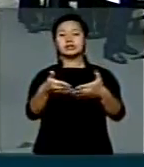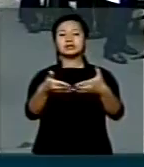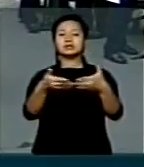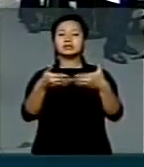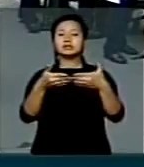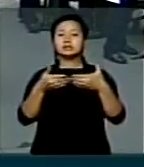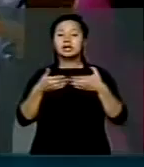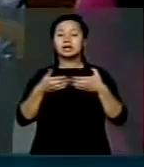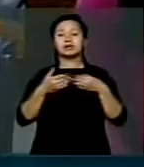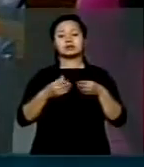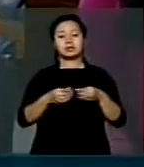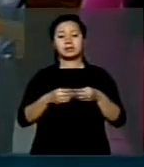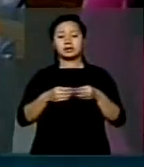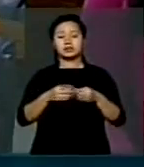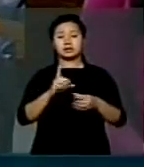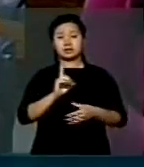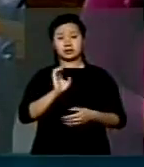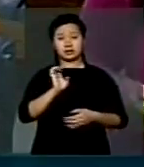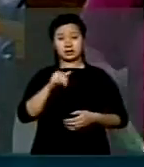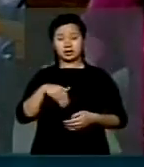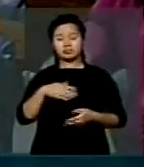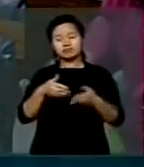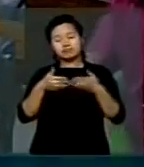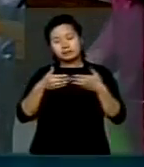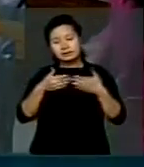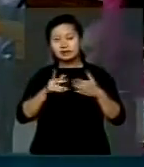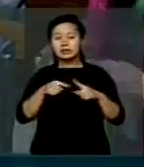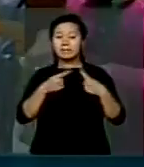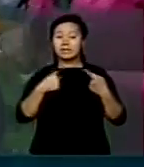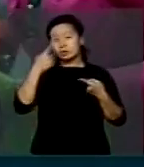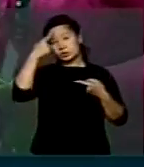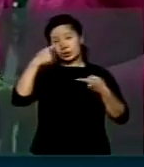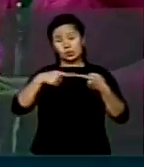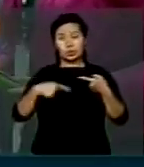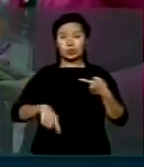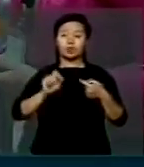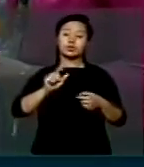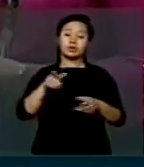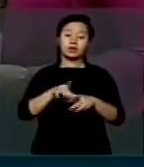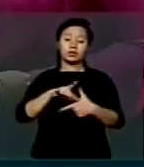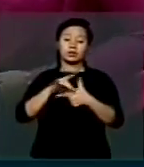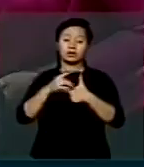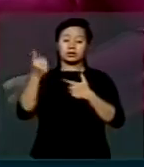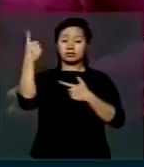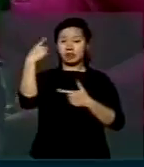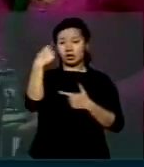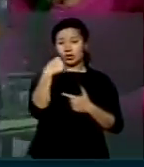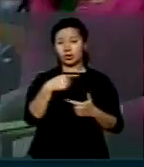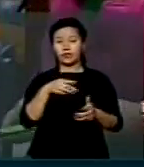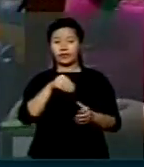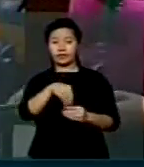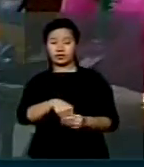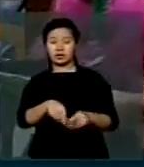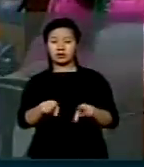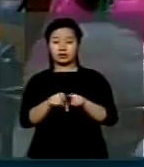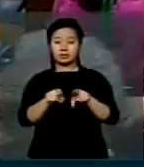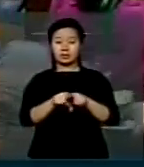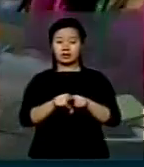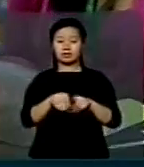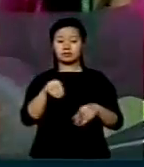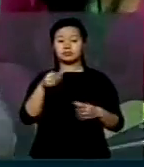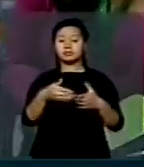discordar da opinião ipsis literis daquilo que foi encaminhado pelos nossos líderes, e